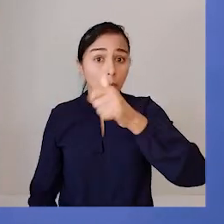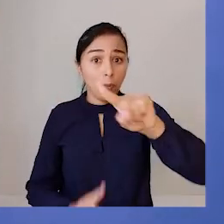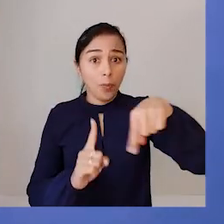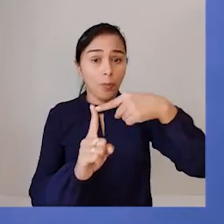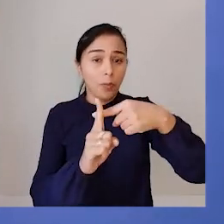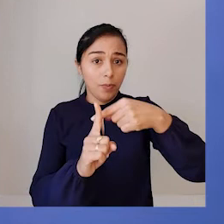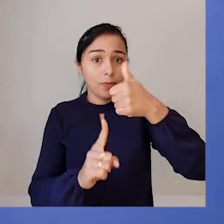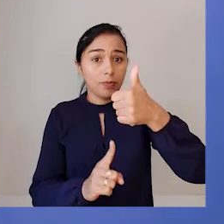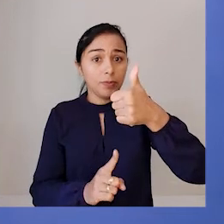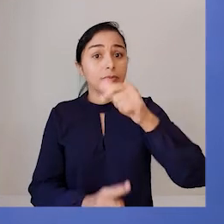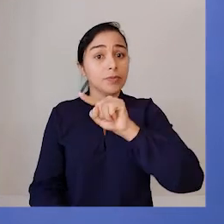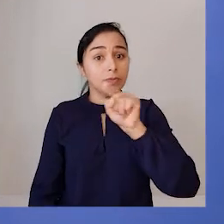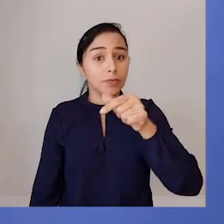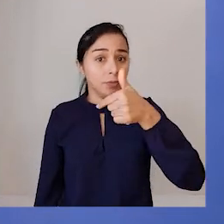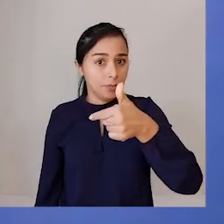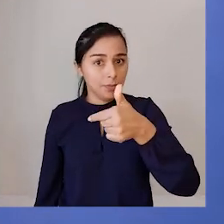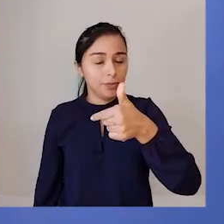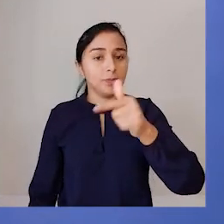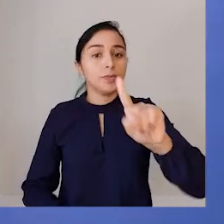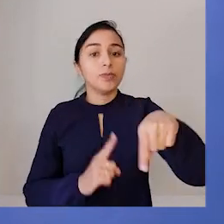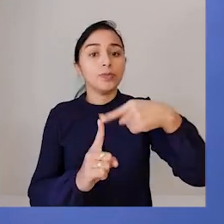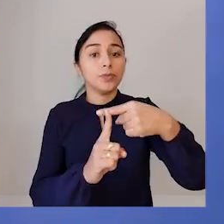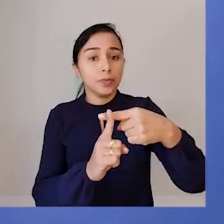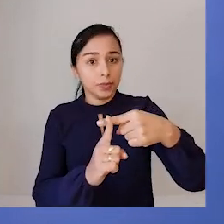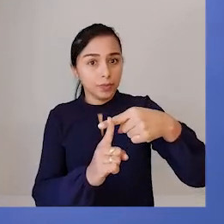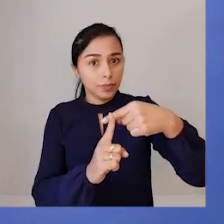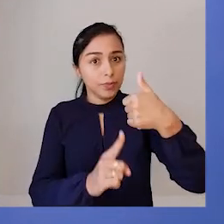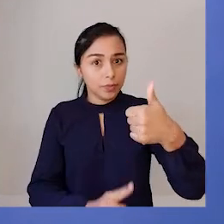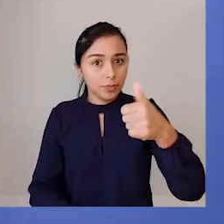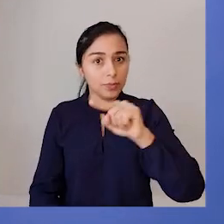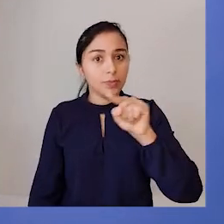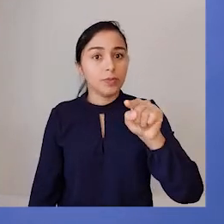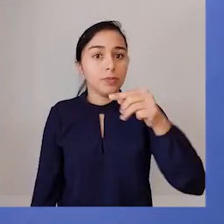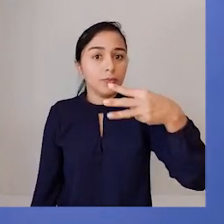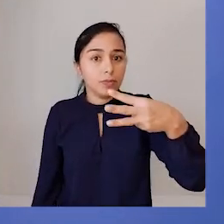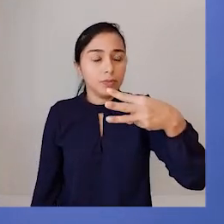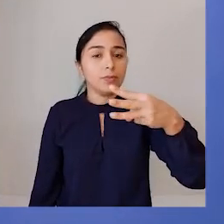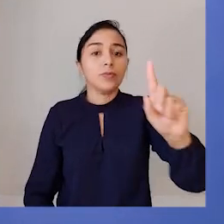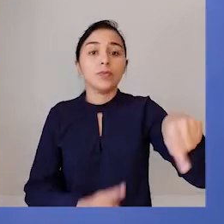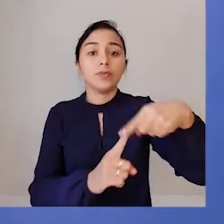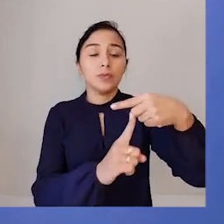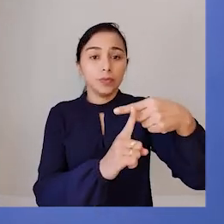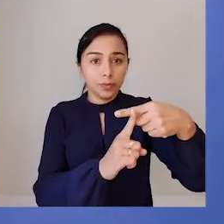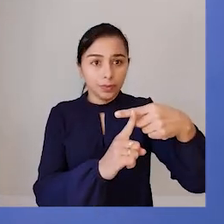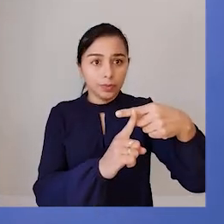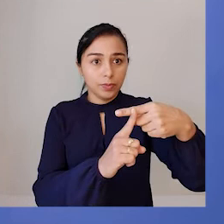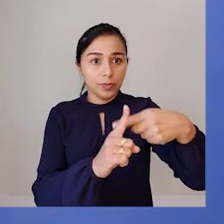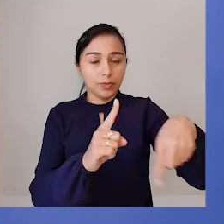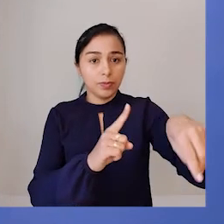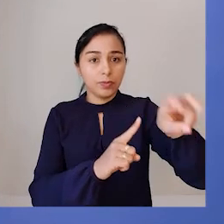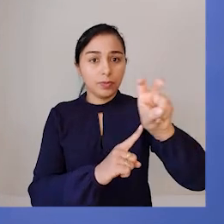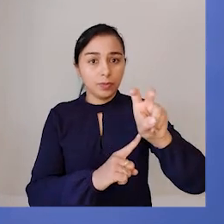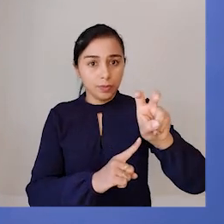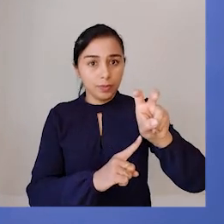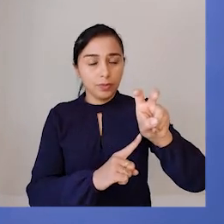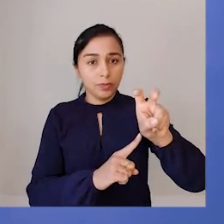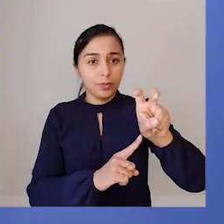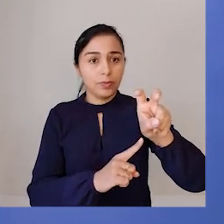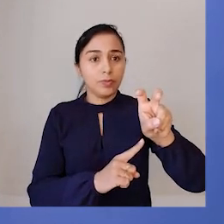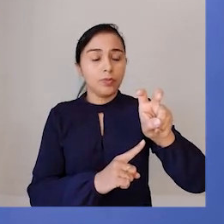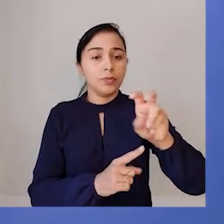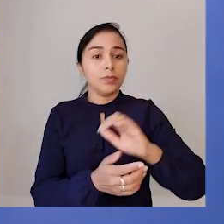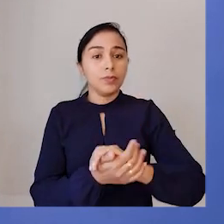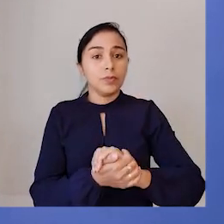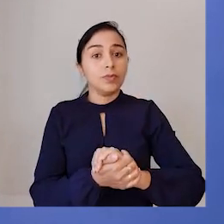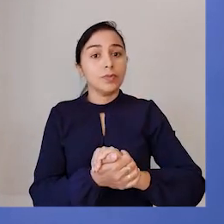mais um, dois. Dois, mais um, três. Três, você vai adicionar com o